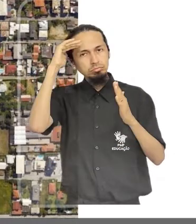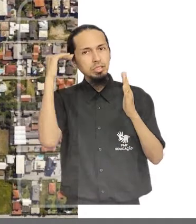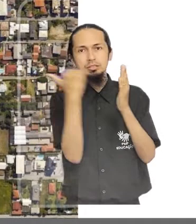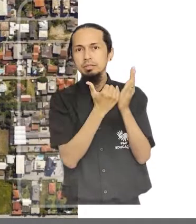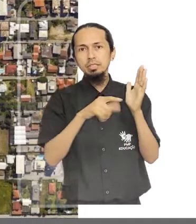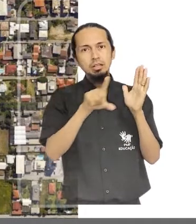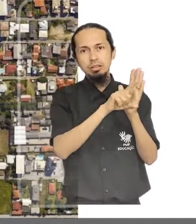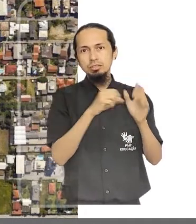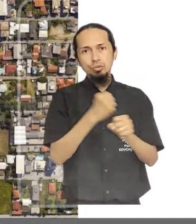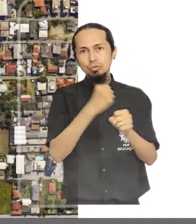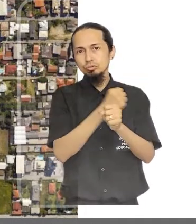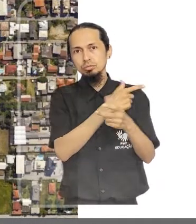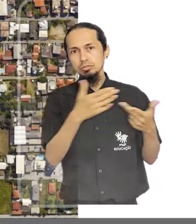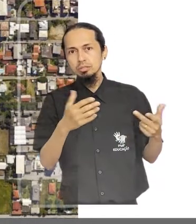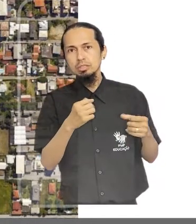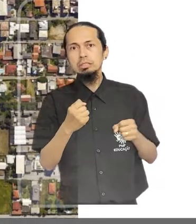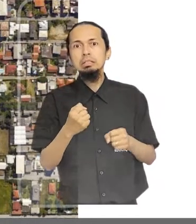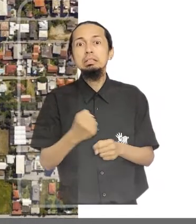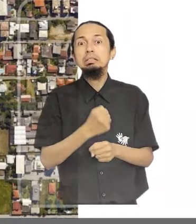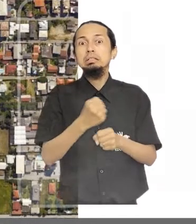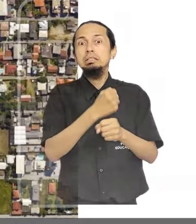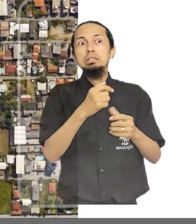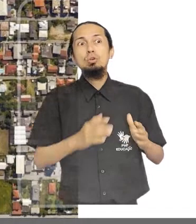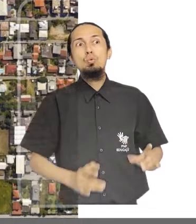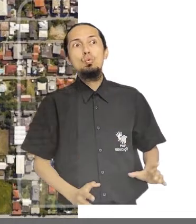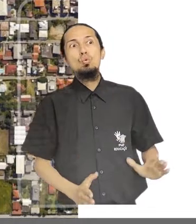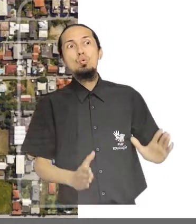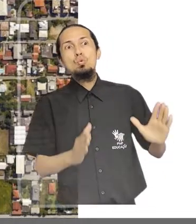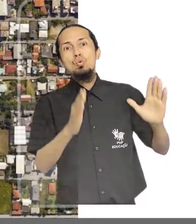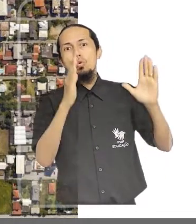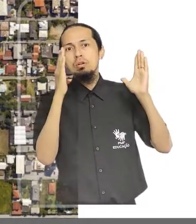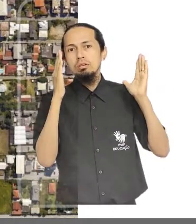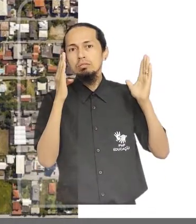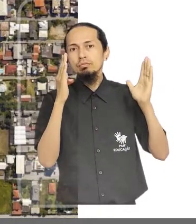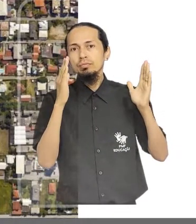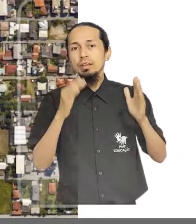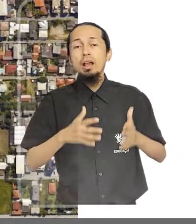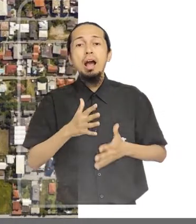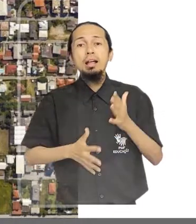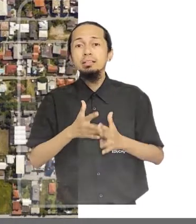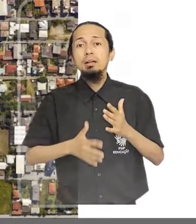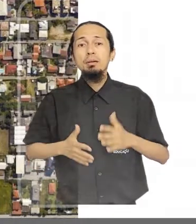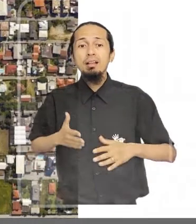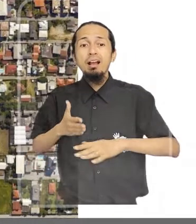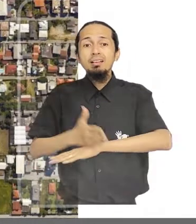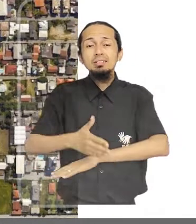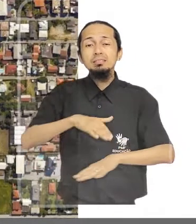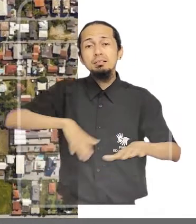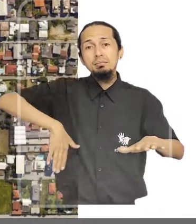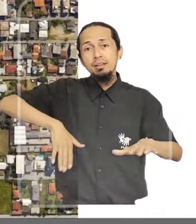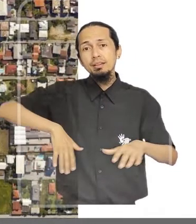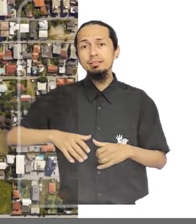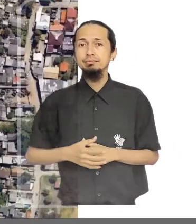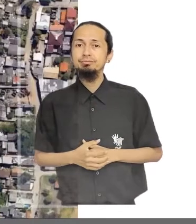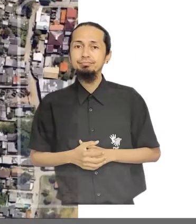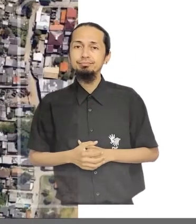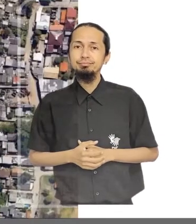a previsão legal criaram grandes extensões edificadas que não possibilitam o acesso da população à praia.